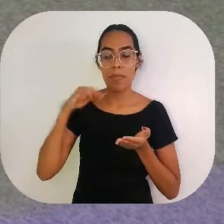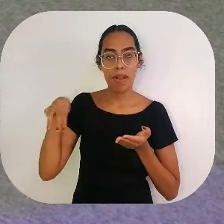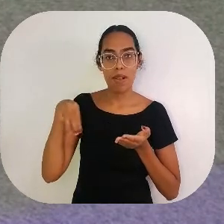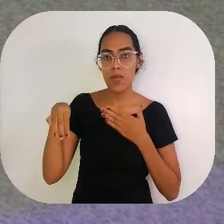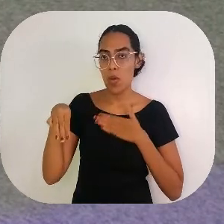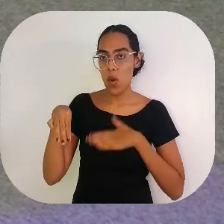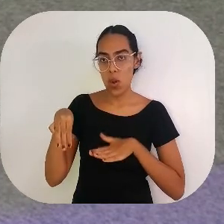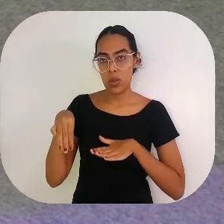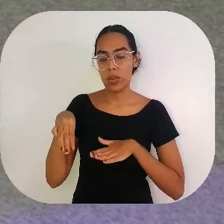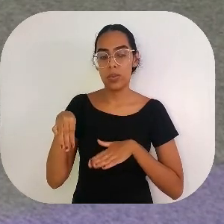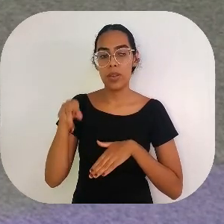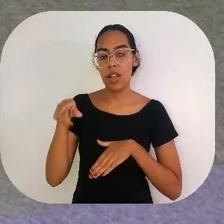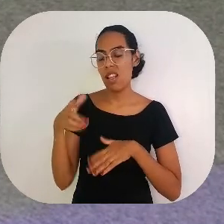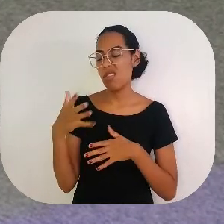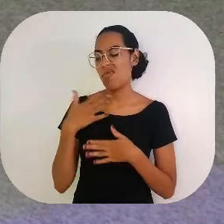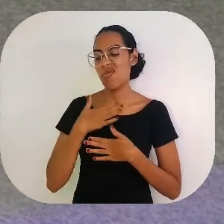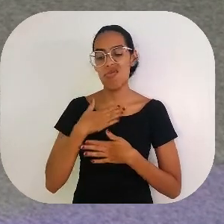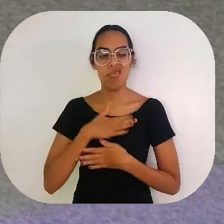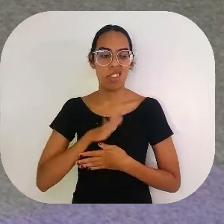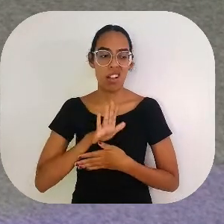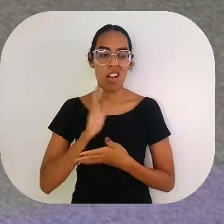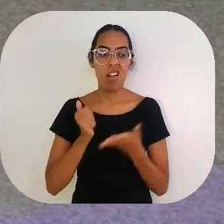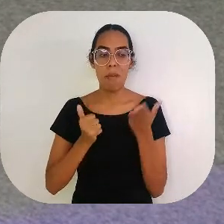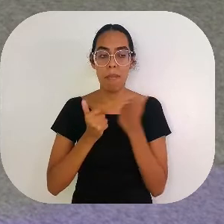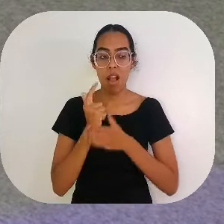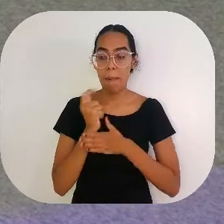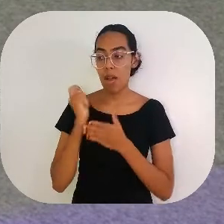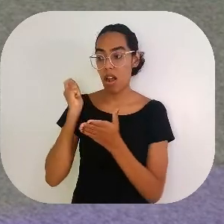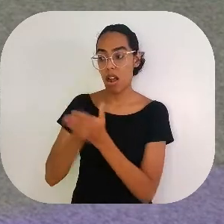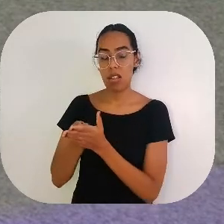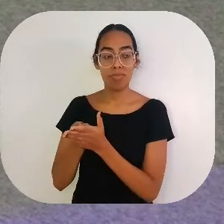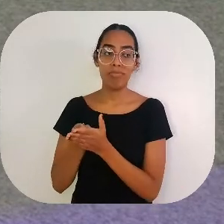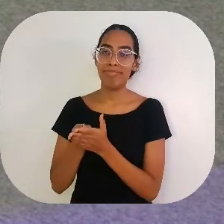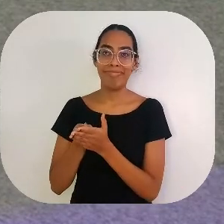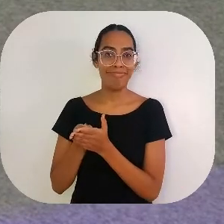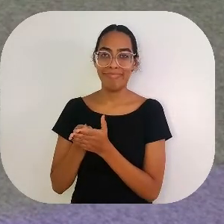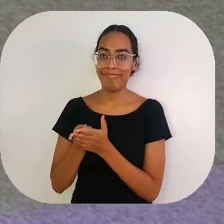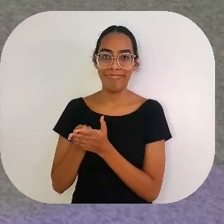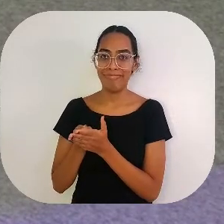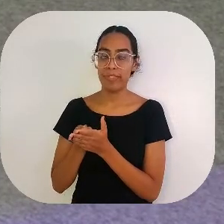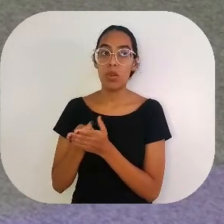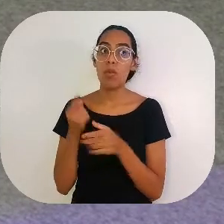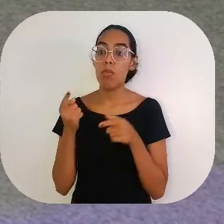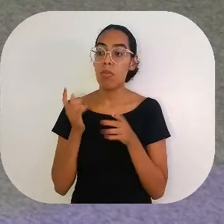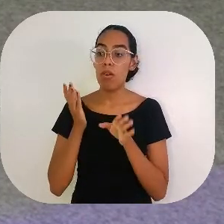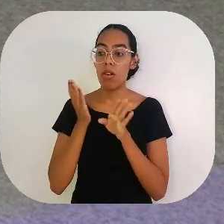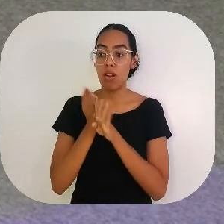gostava muito, não. Não era do feitio dele comprar e pagar.